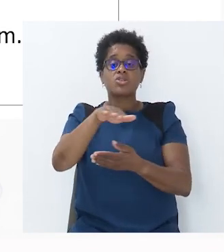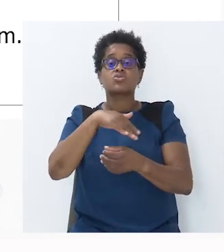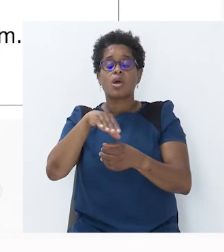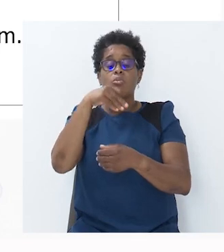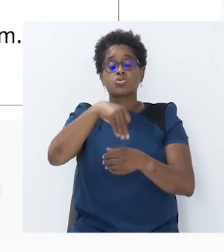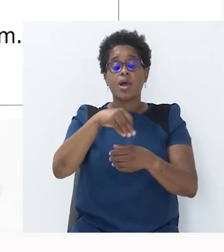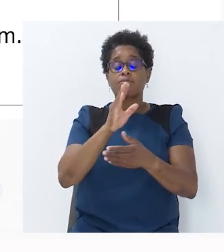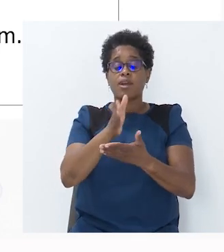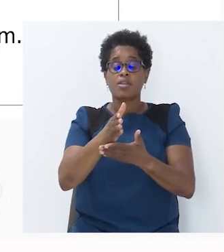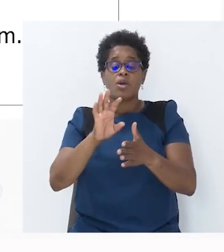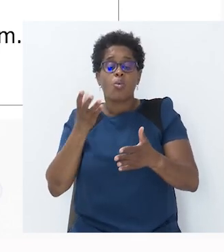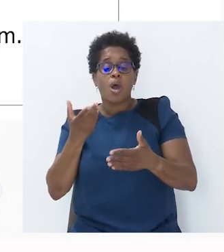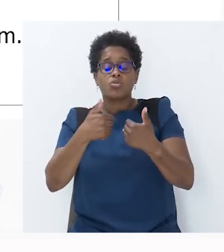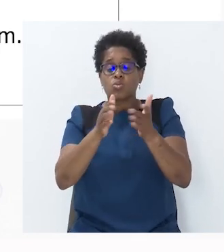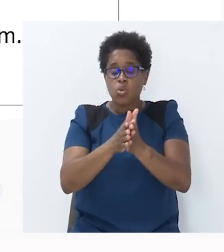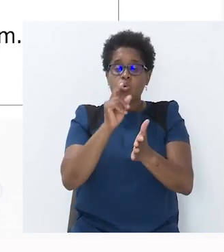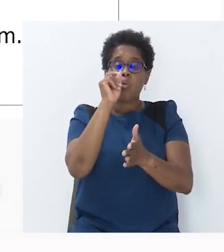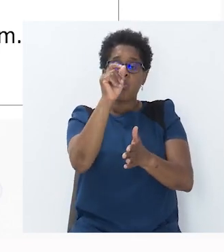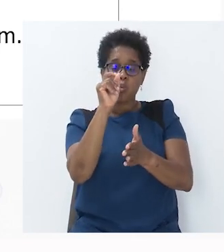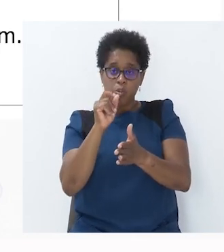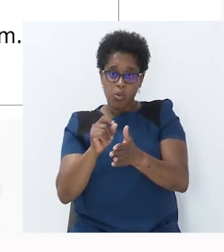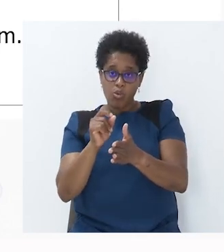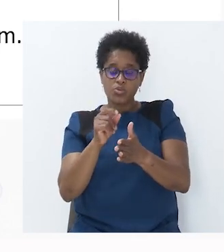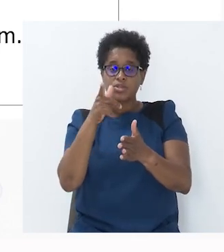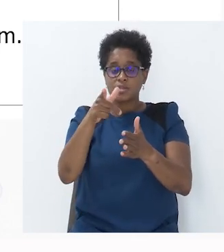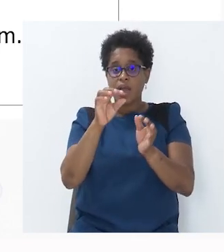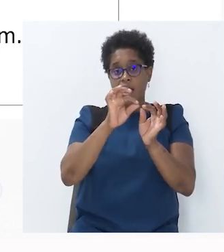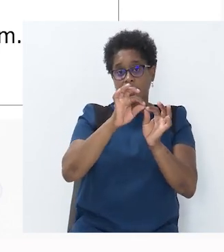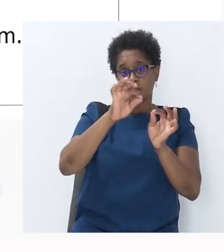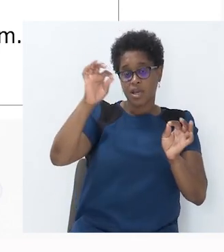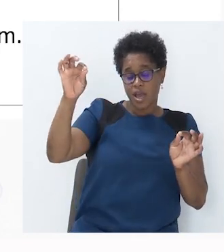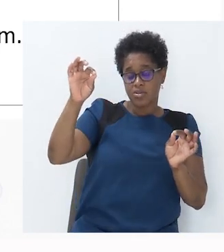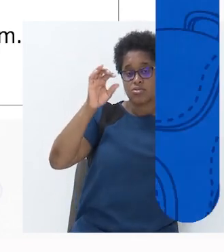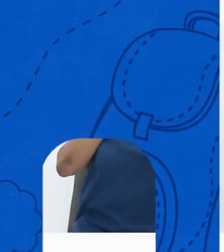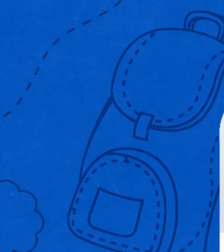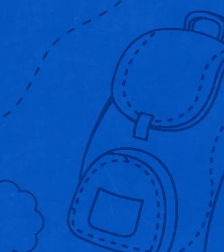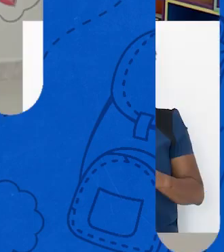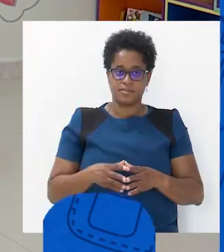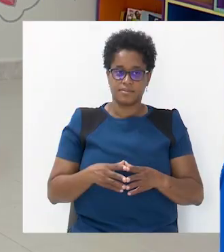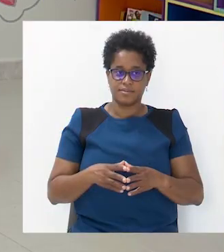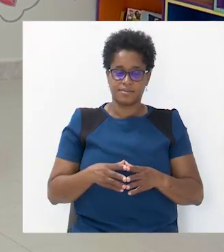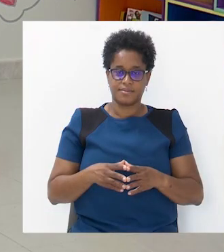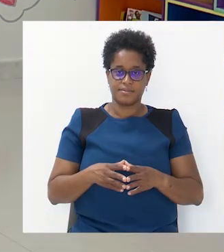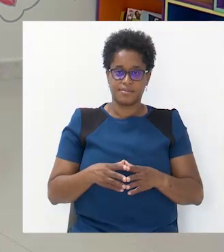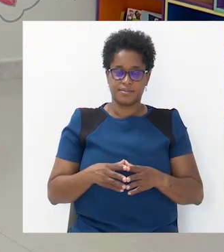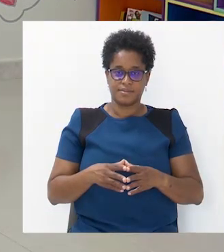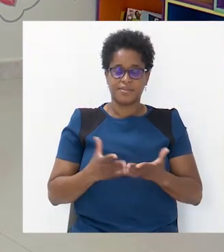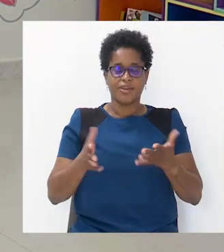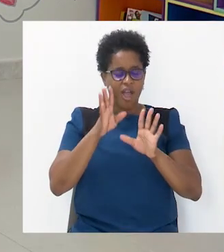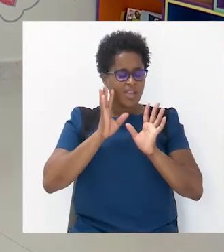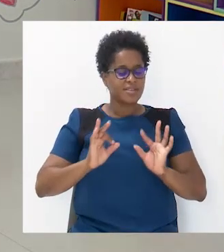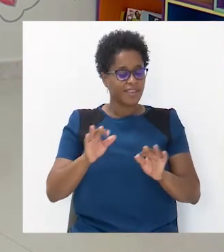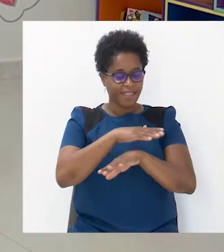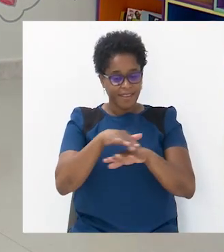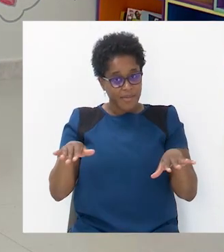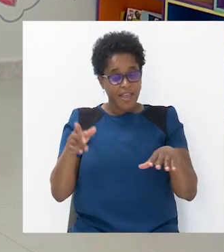quando todos os pontos estiverem alinhados com a origem. Assim terminamos mais